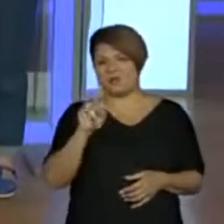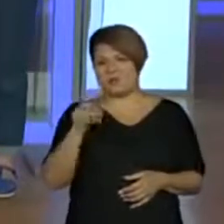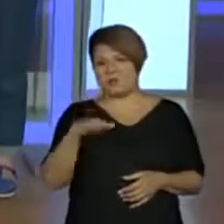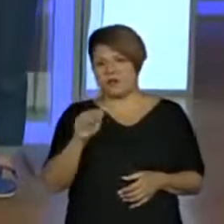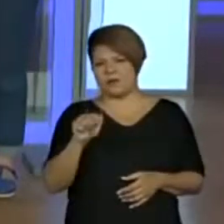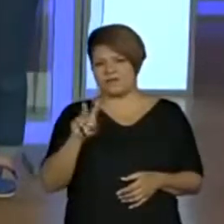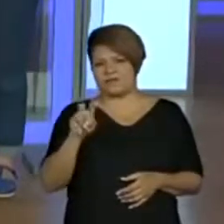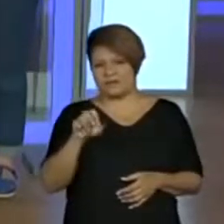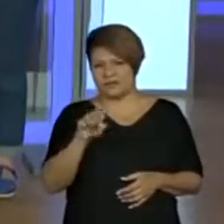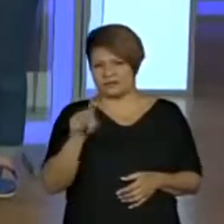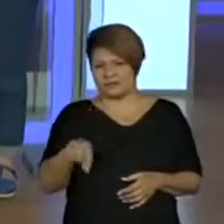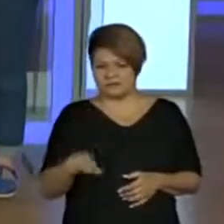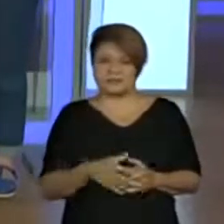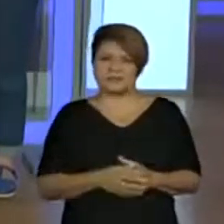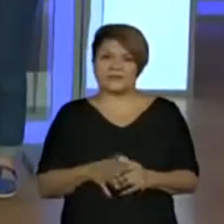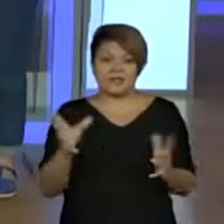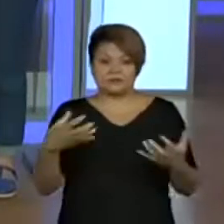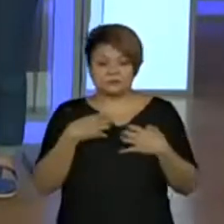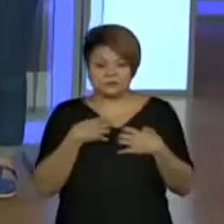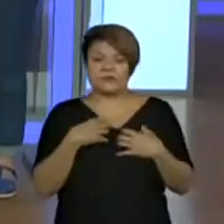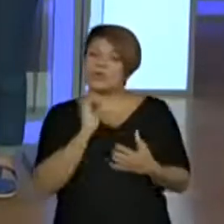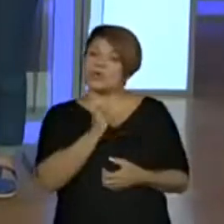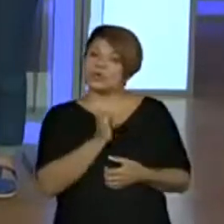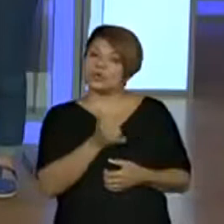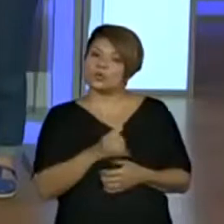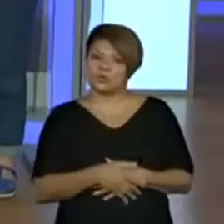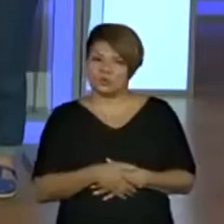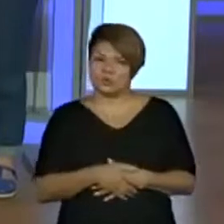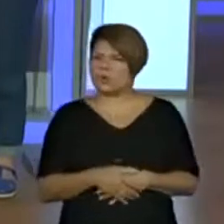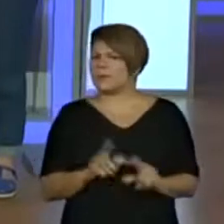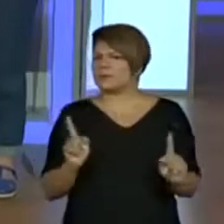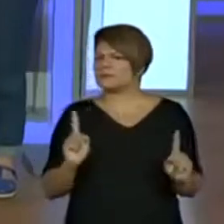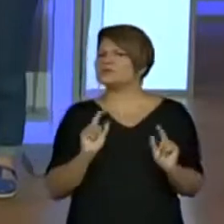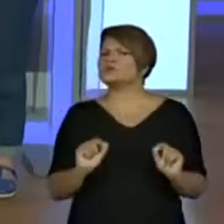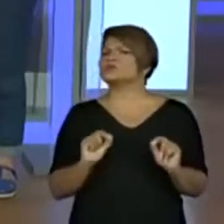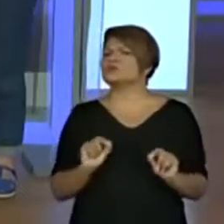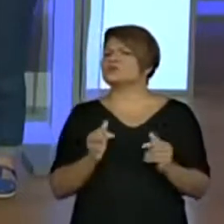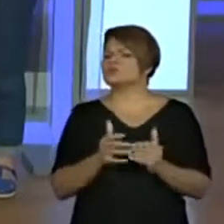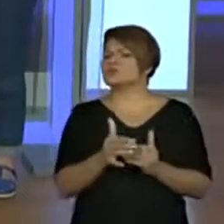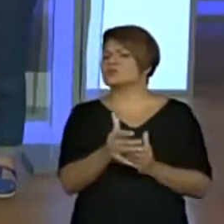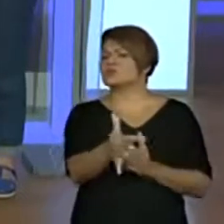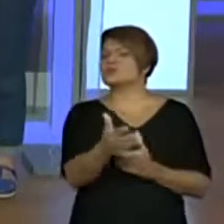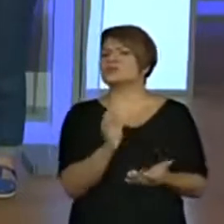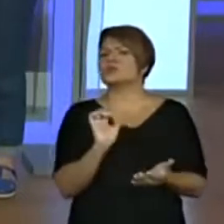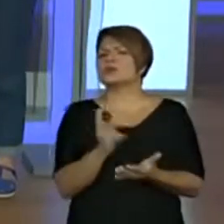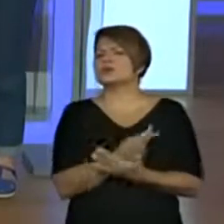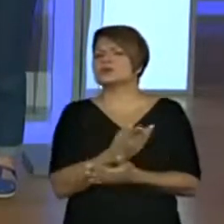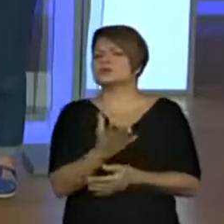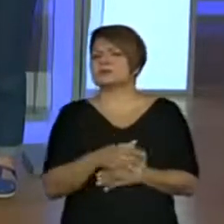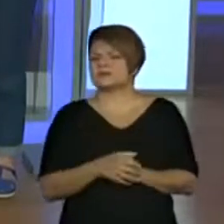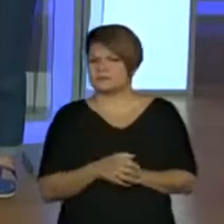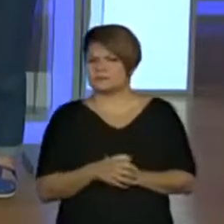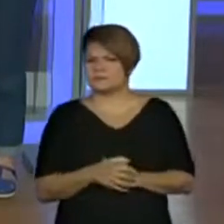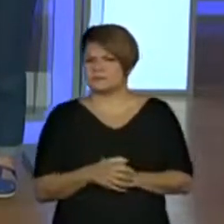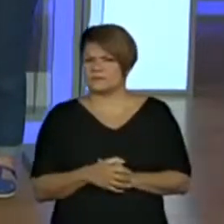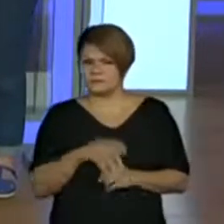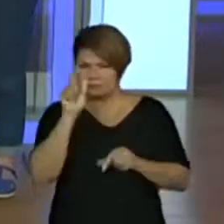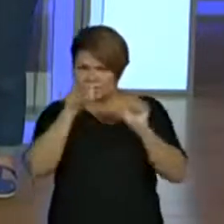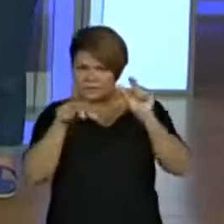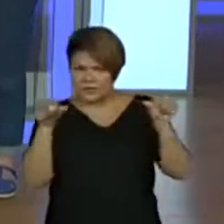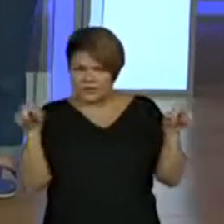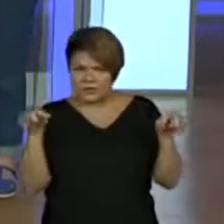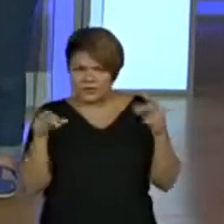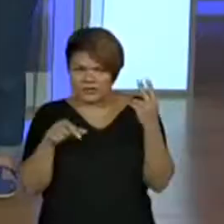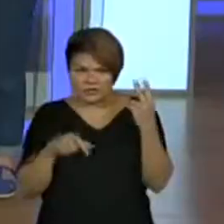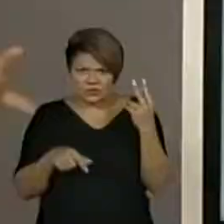característica de um texto de conto. Mas a gente precisa saber o que vai acontecer nesse tal lago. Será que aqueles personagens vão